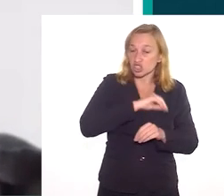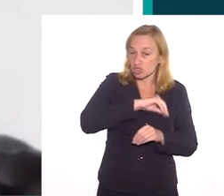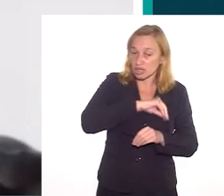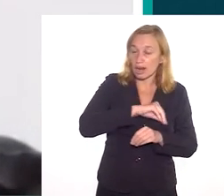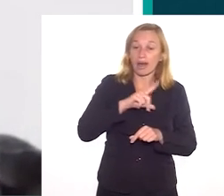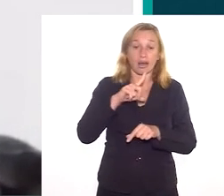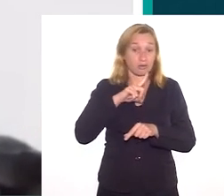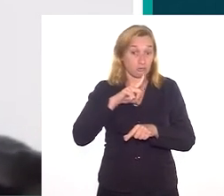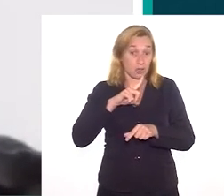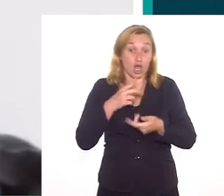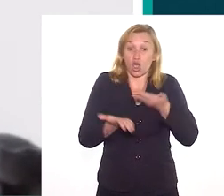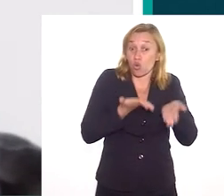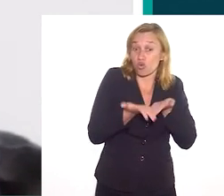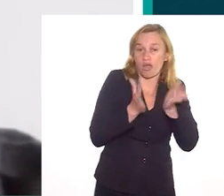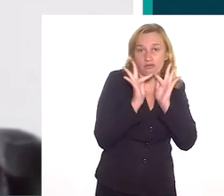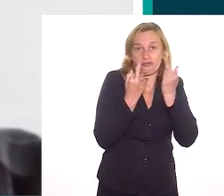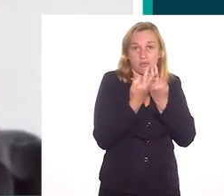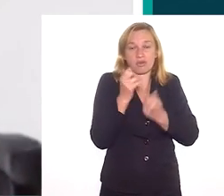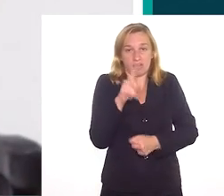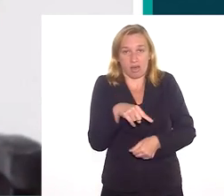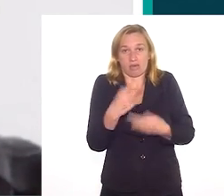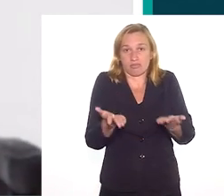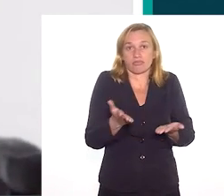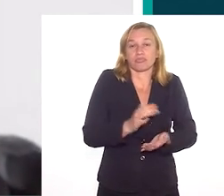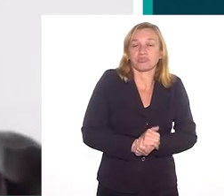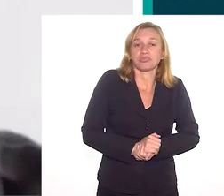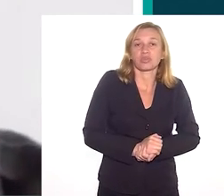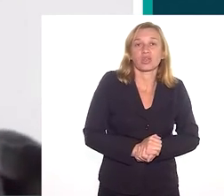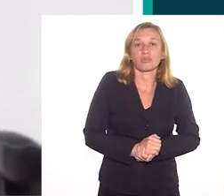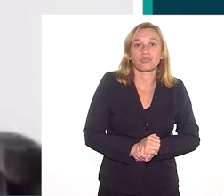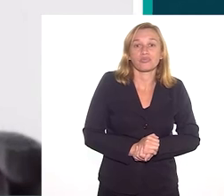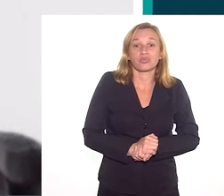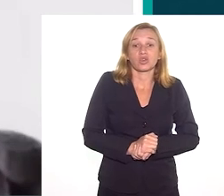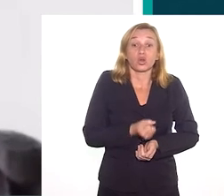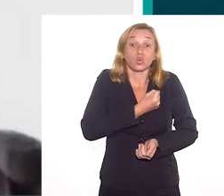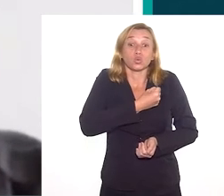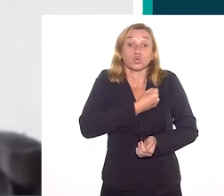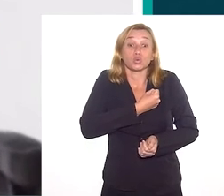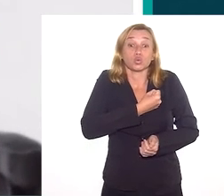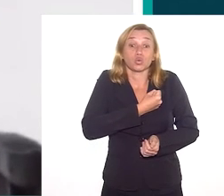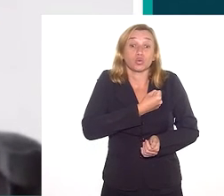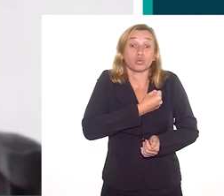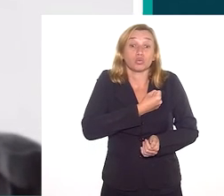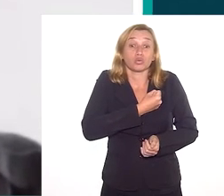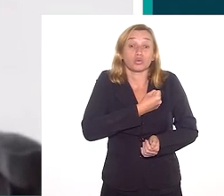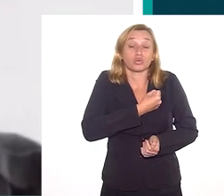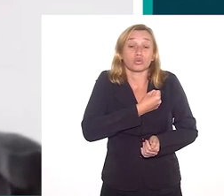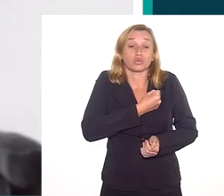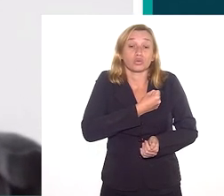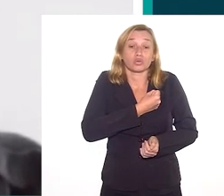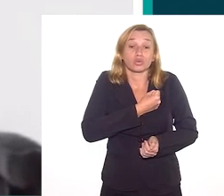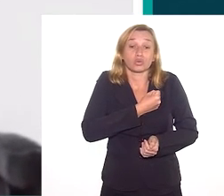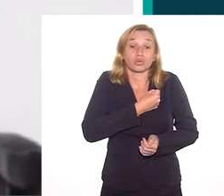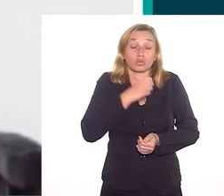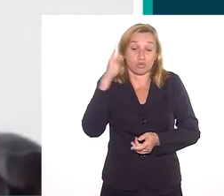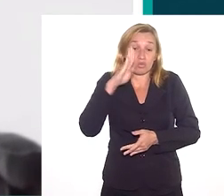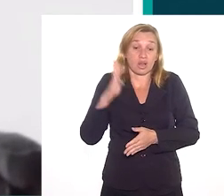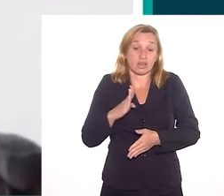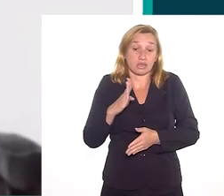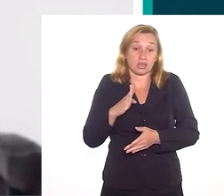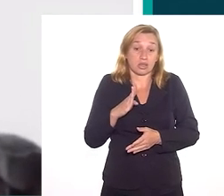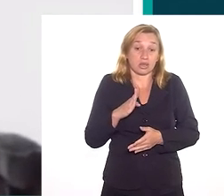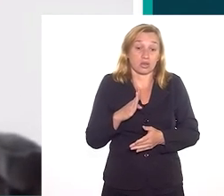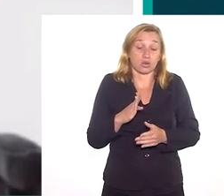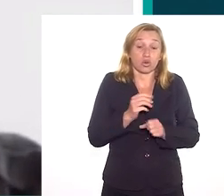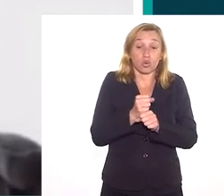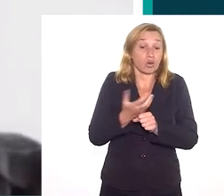emprego e poder oferir renda e cuidar da sua família. A taxa de desocupação no Brasil